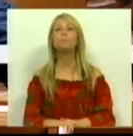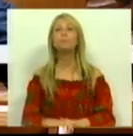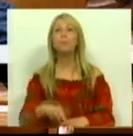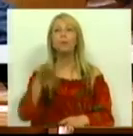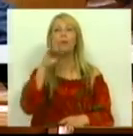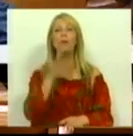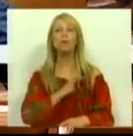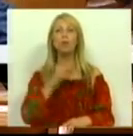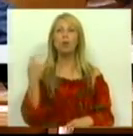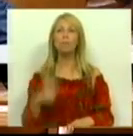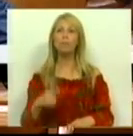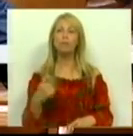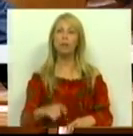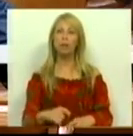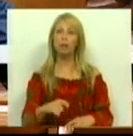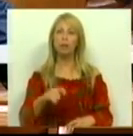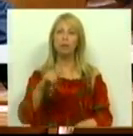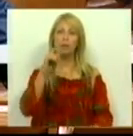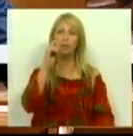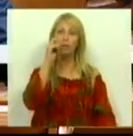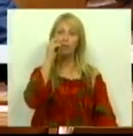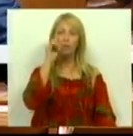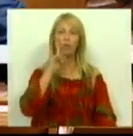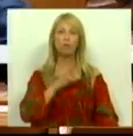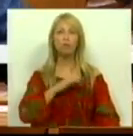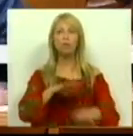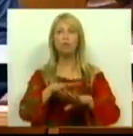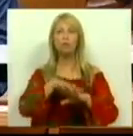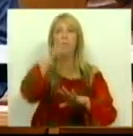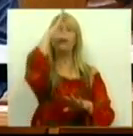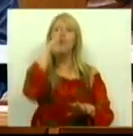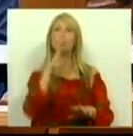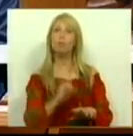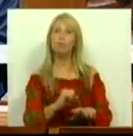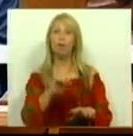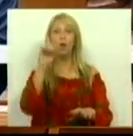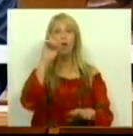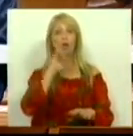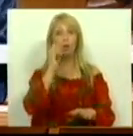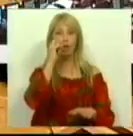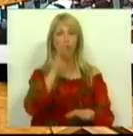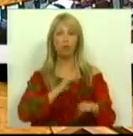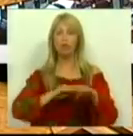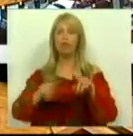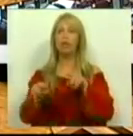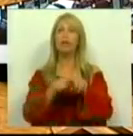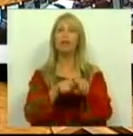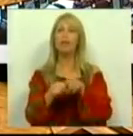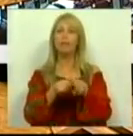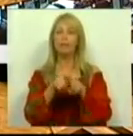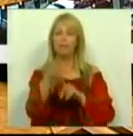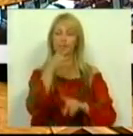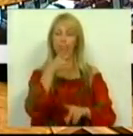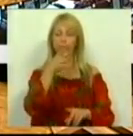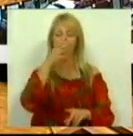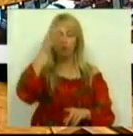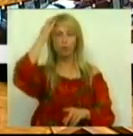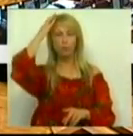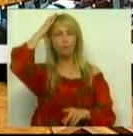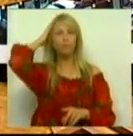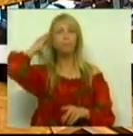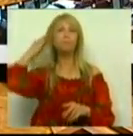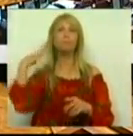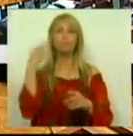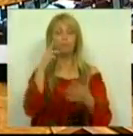Senhora Presidente, Sras. e Srs. Membros do Governo, Sras. e Srs. Deputados, perante estas